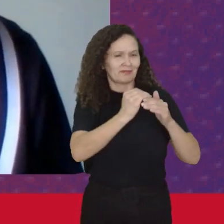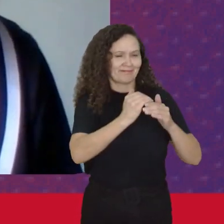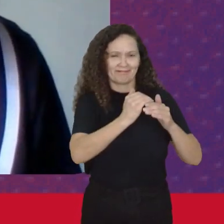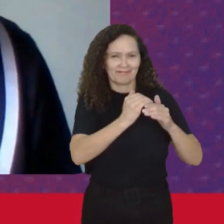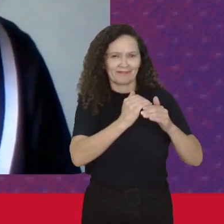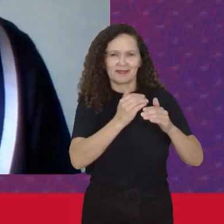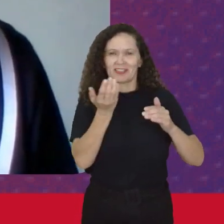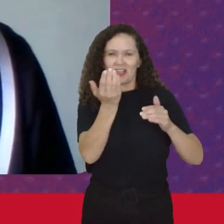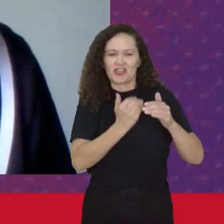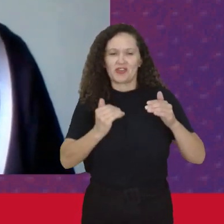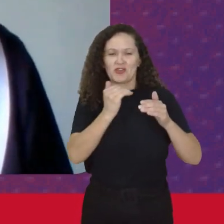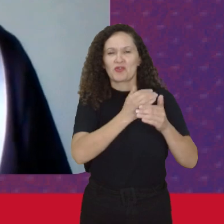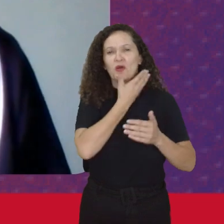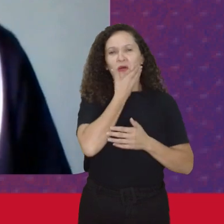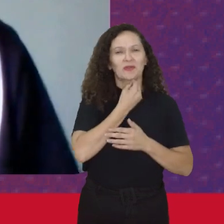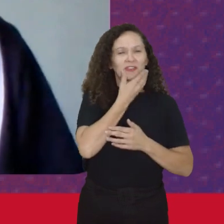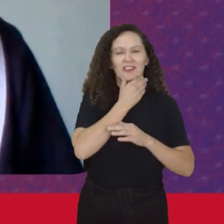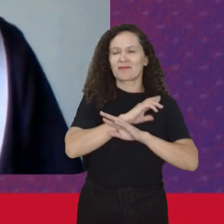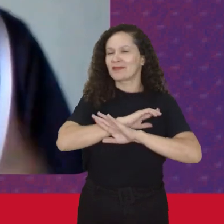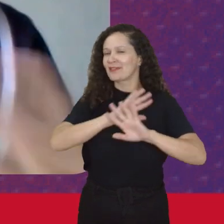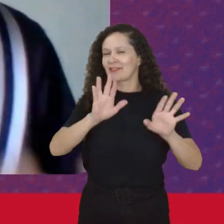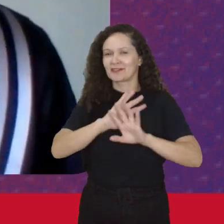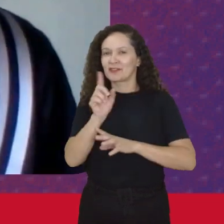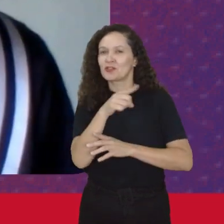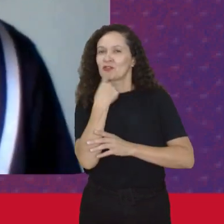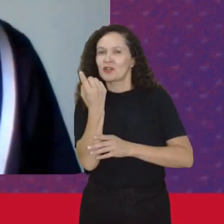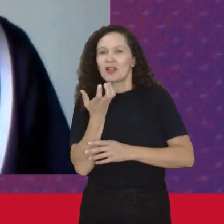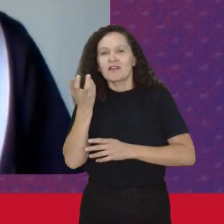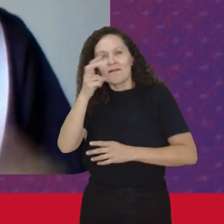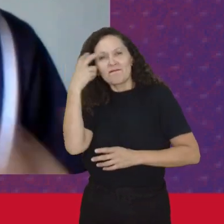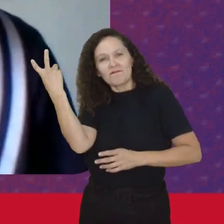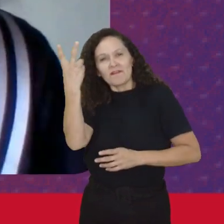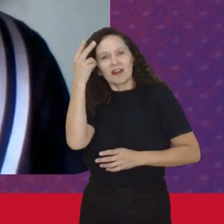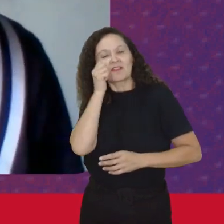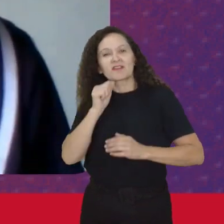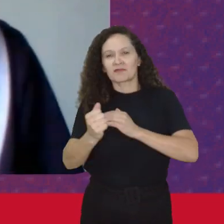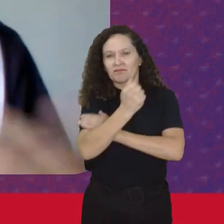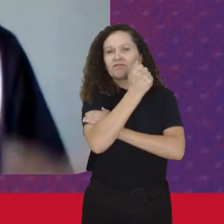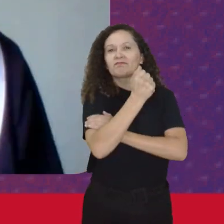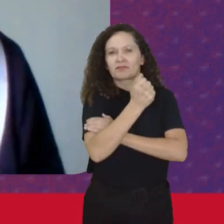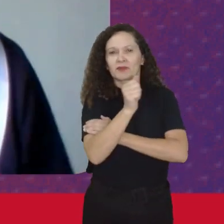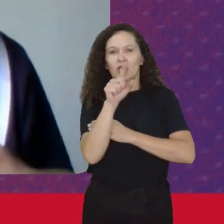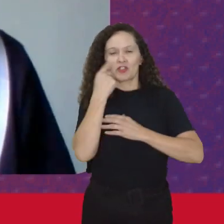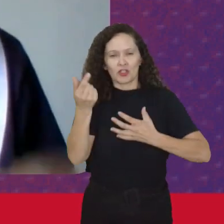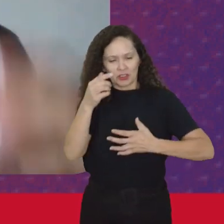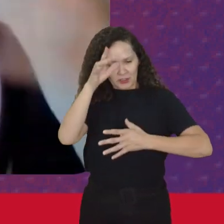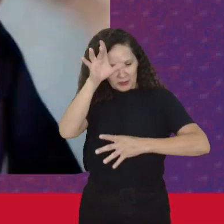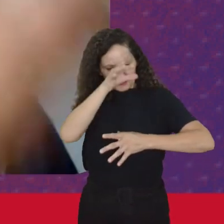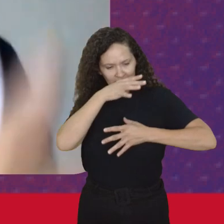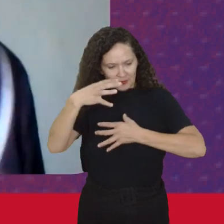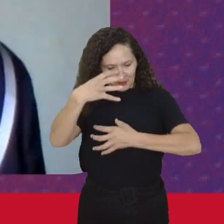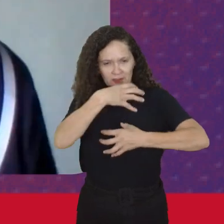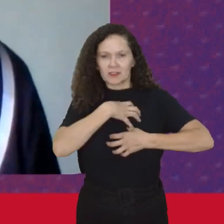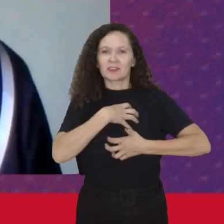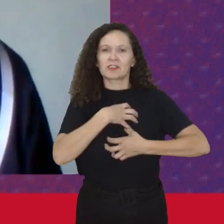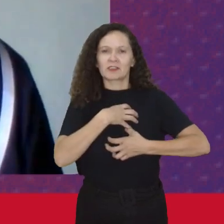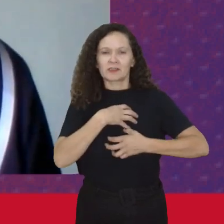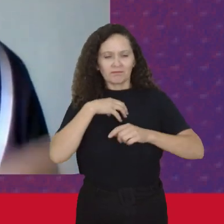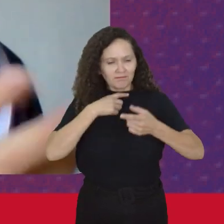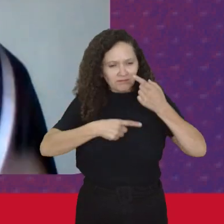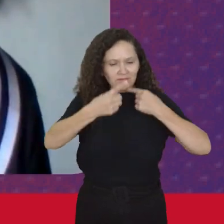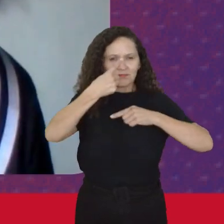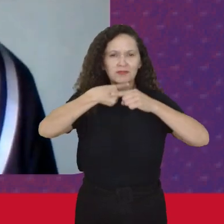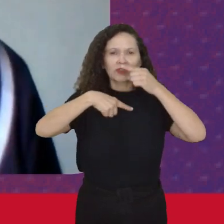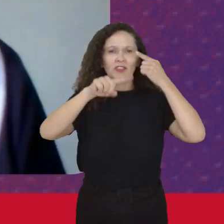nós não queremos Ser igual aos homens Nós queremos Valorizar o feminino Essa é nossa essência Ou então A gente quer transformar